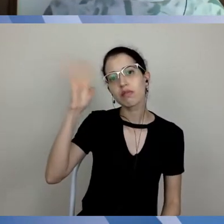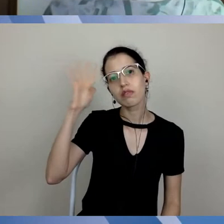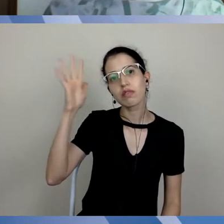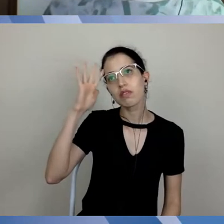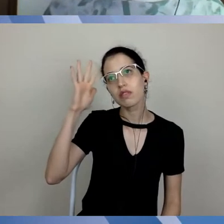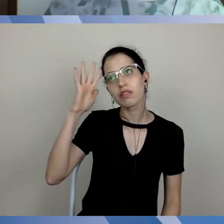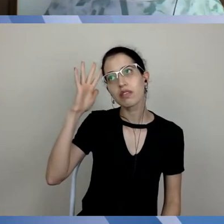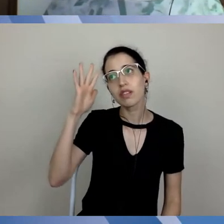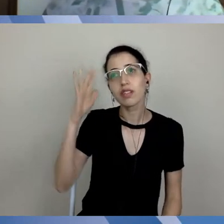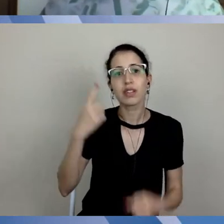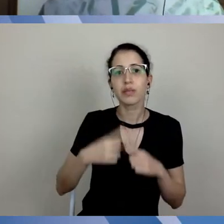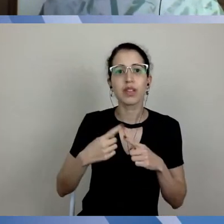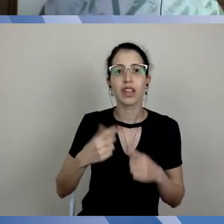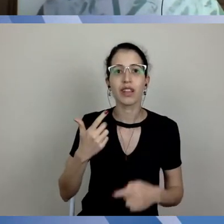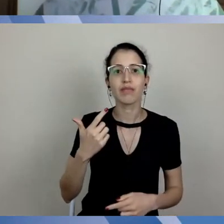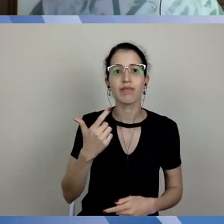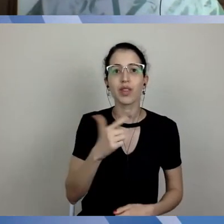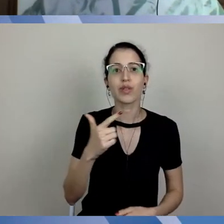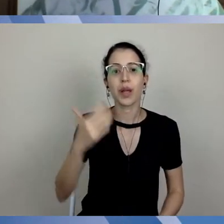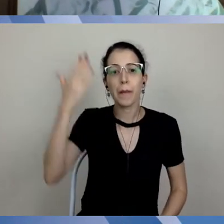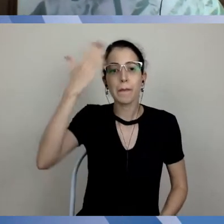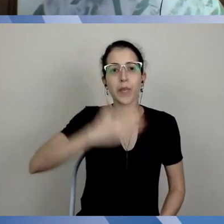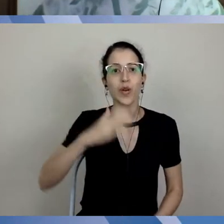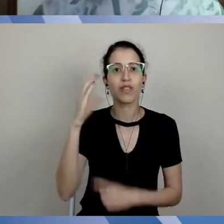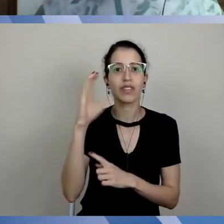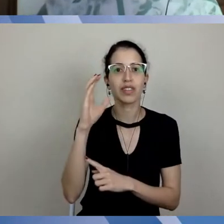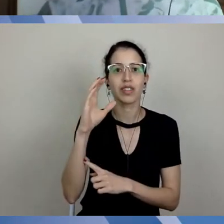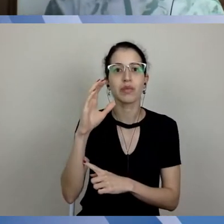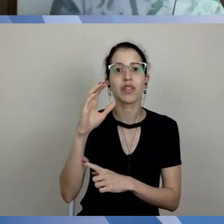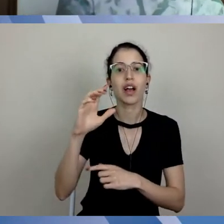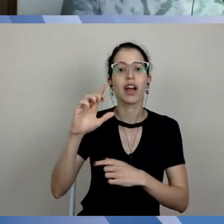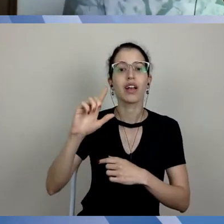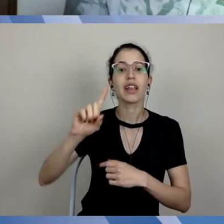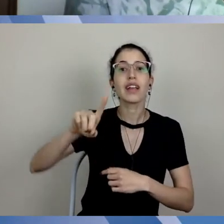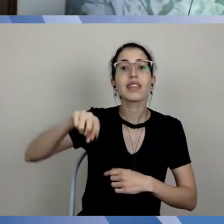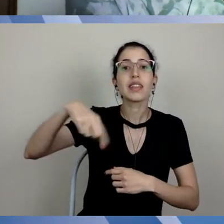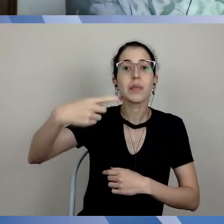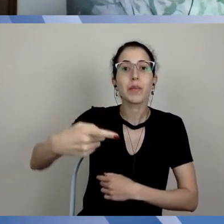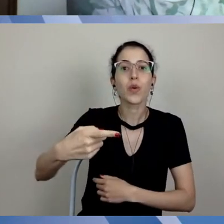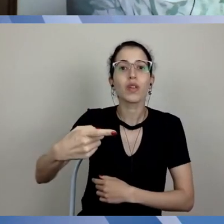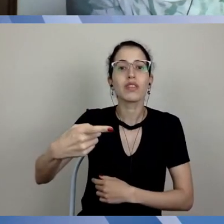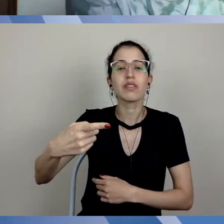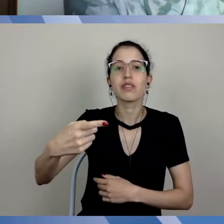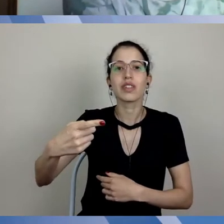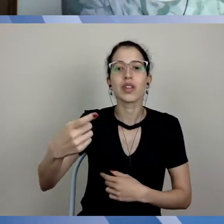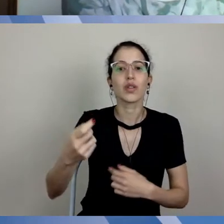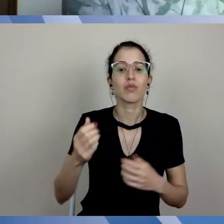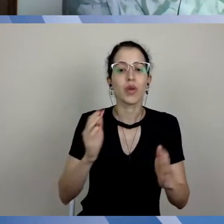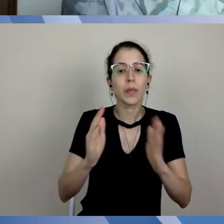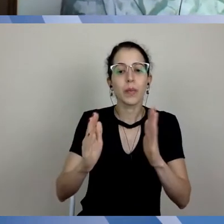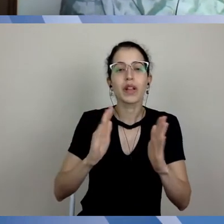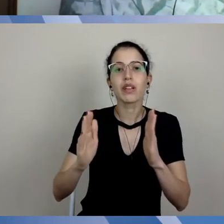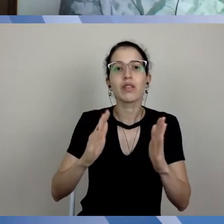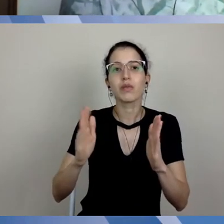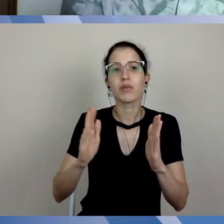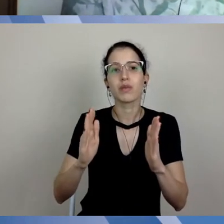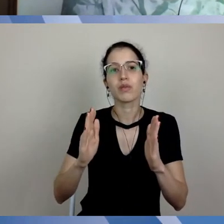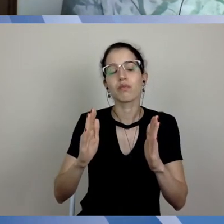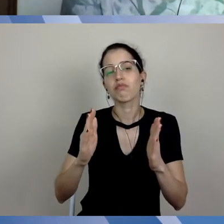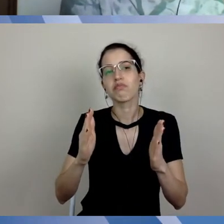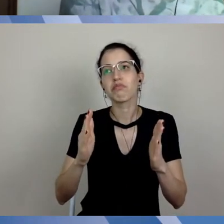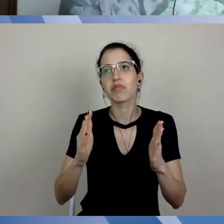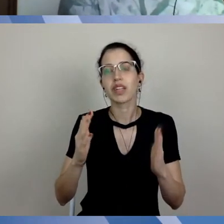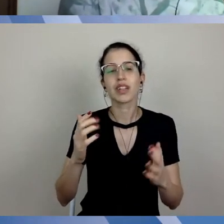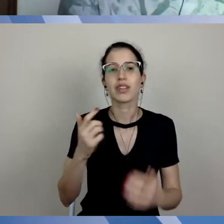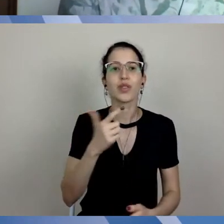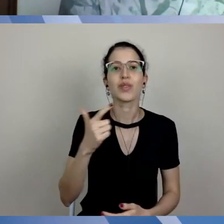evidência científica de quanto tempo depois a vacina tem o efeito clínico de impedir a doença, não existe essa